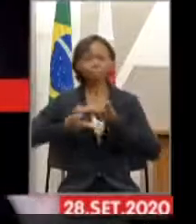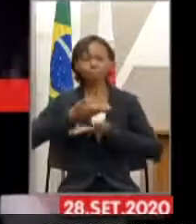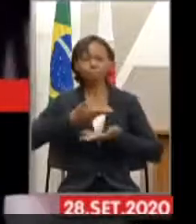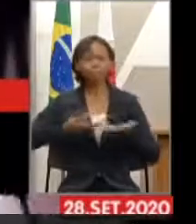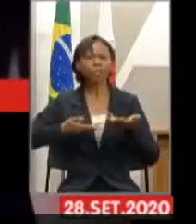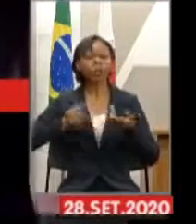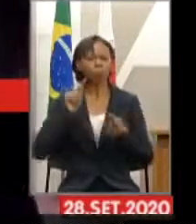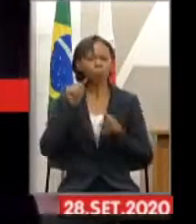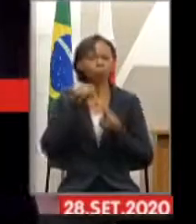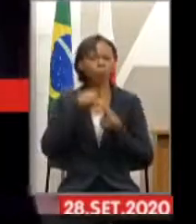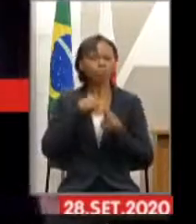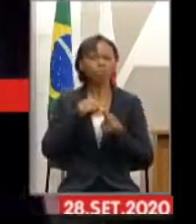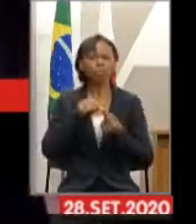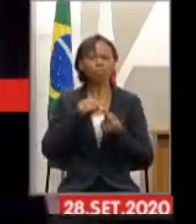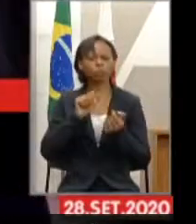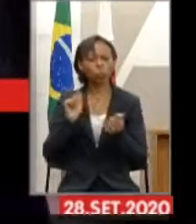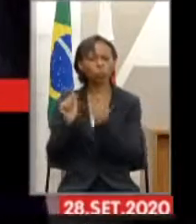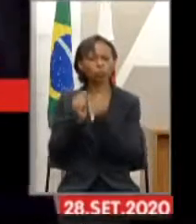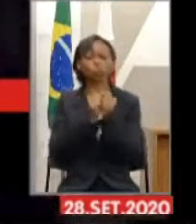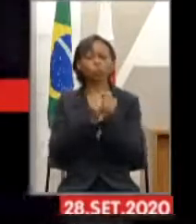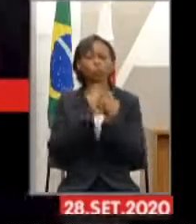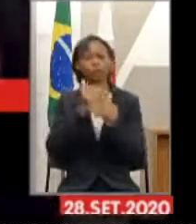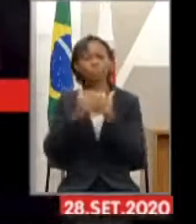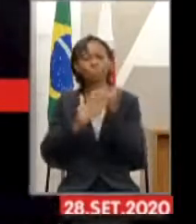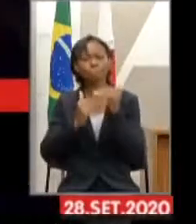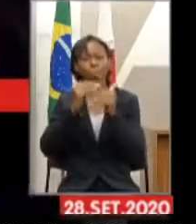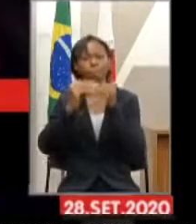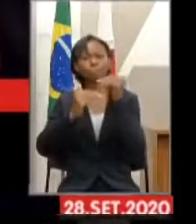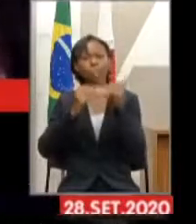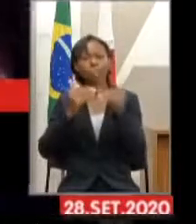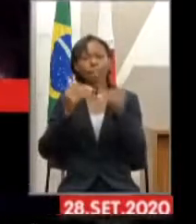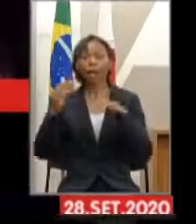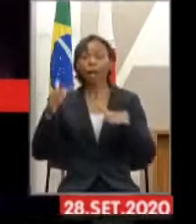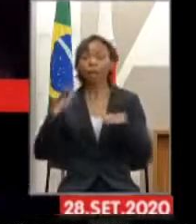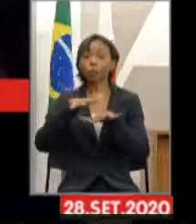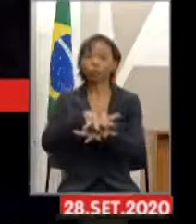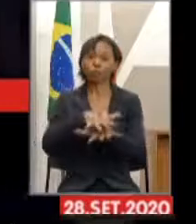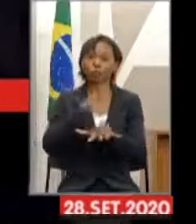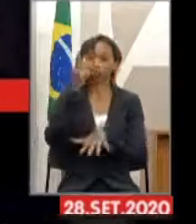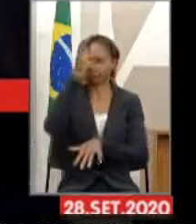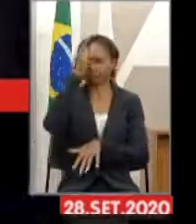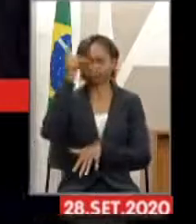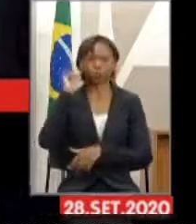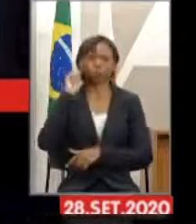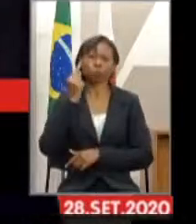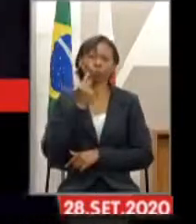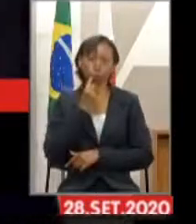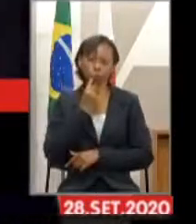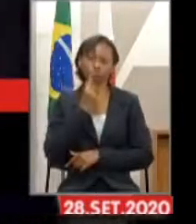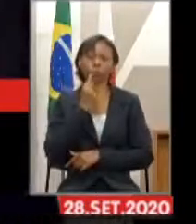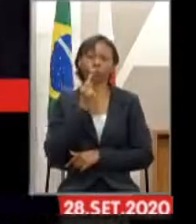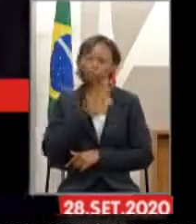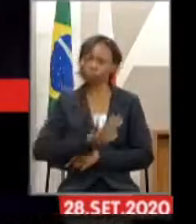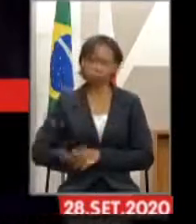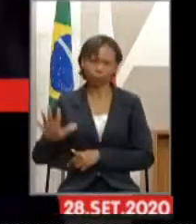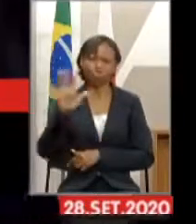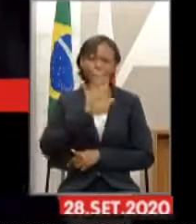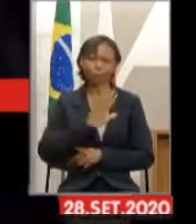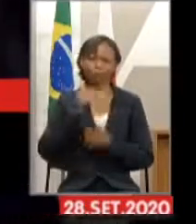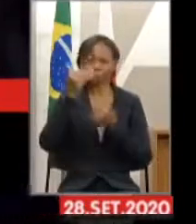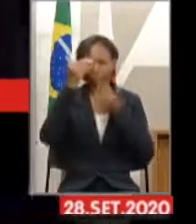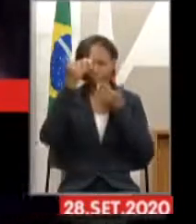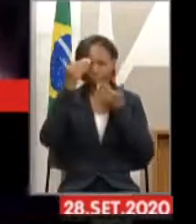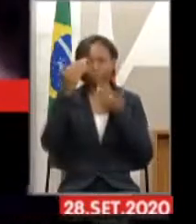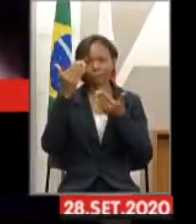robusta intenção de construir e garantir a inclusão da pessoa surda na sociedade de uma forma geral. Muito obrigada.